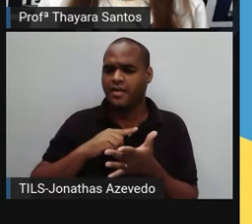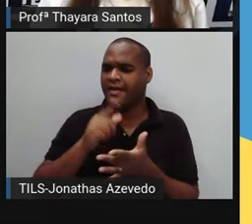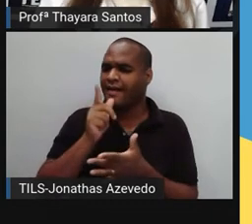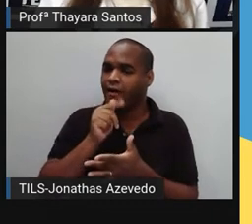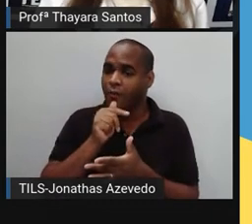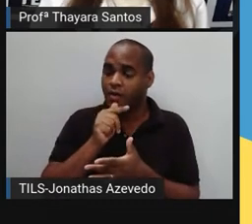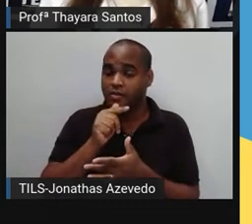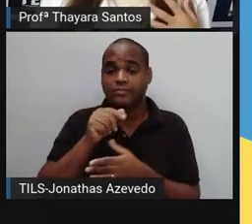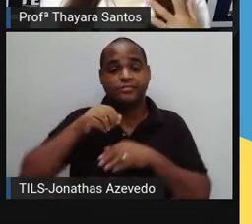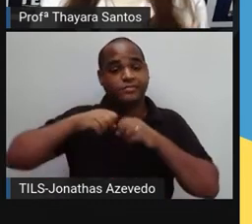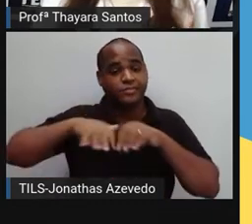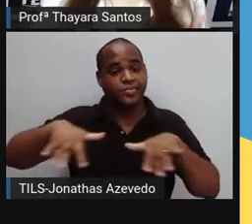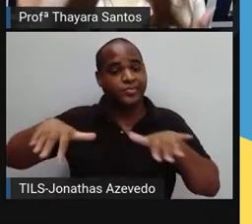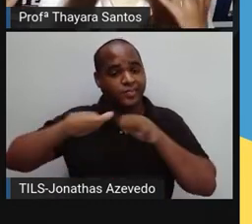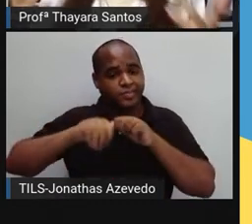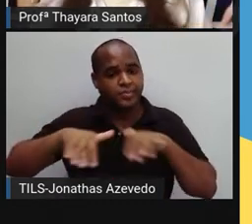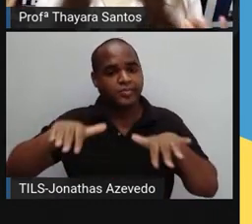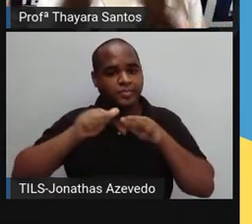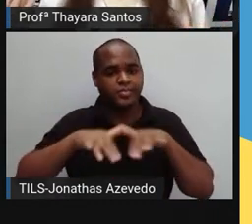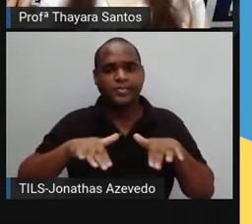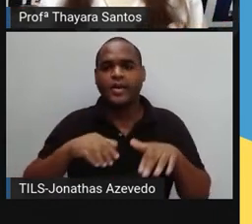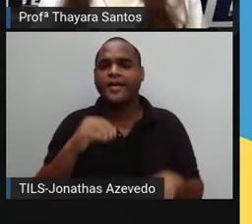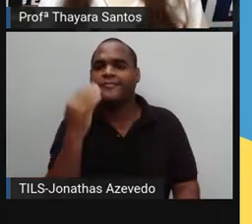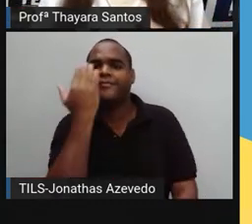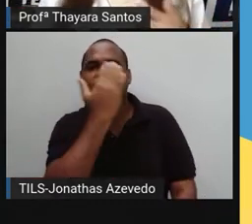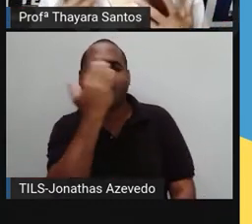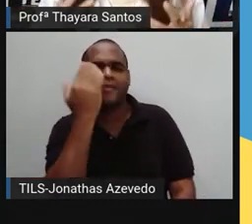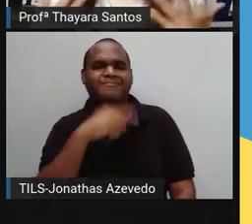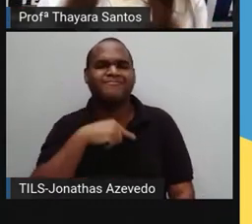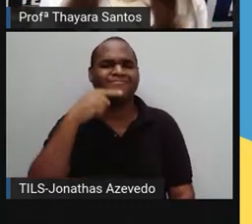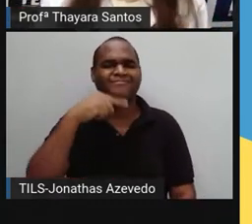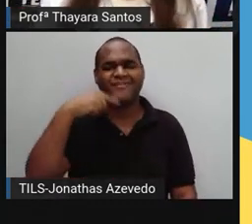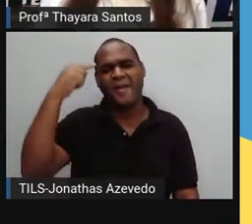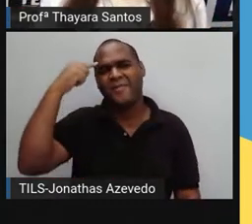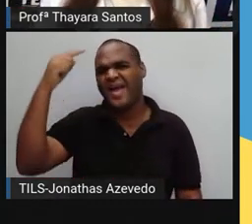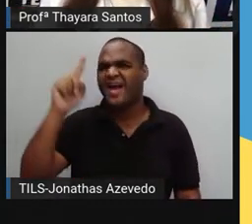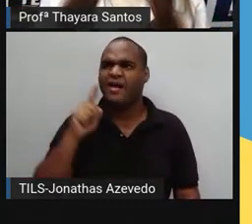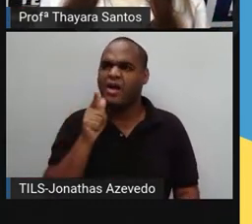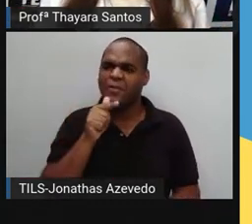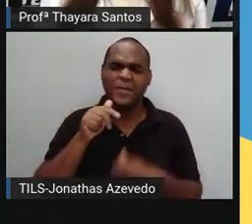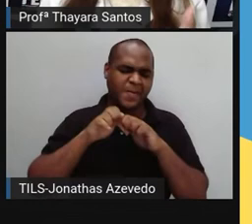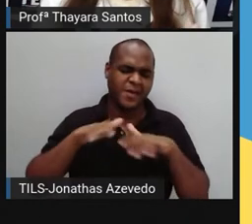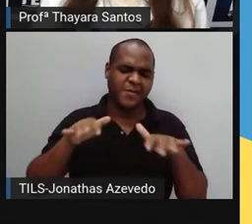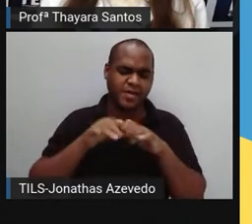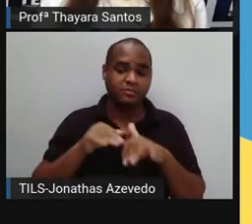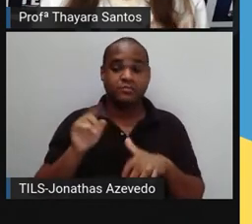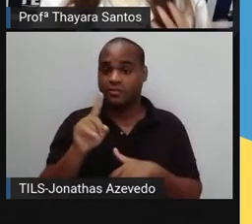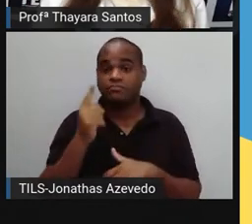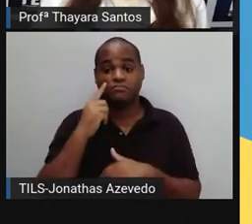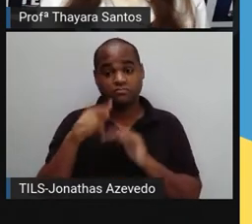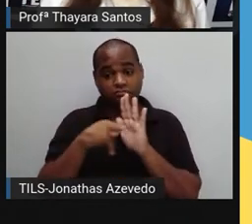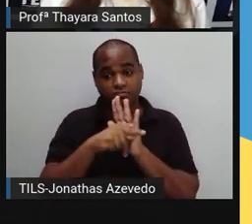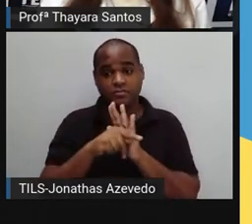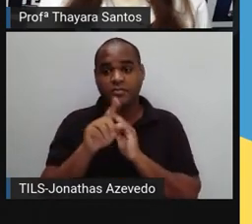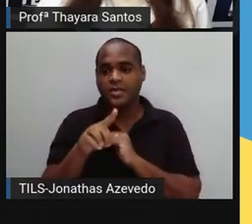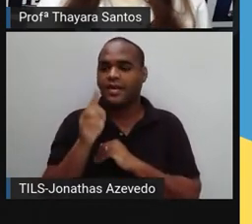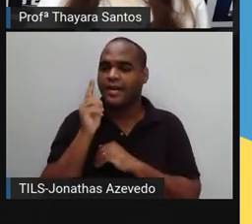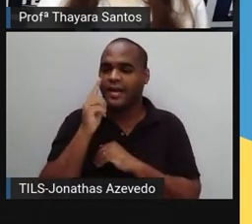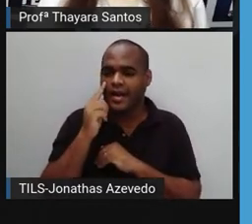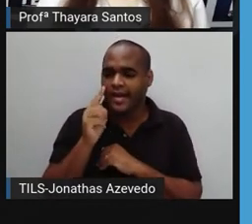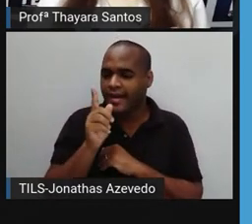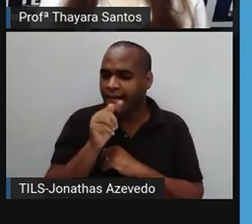água na sua produção. É uma água que a gente não enxerga ali, mas ela está presente no processo. Isso é o que a gente chama de água virtual.